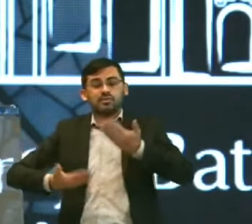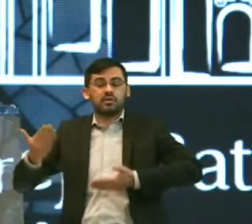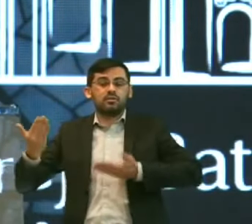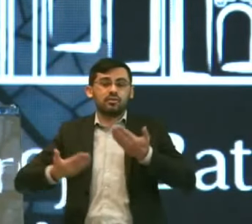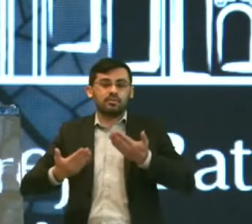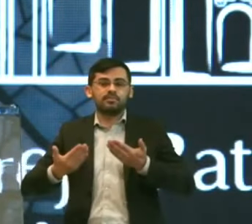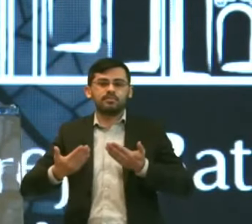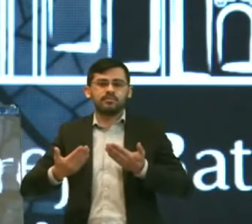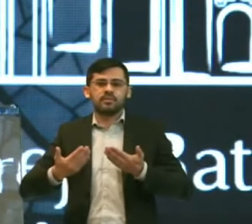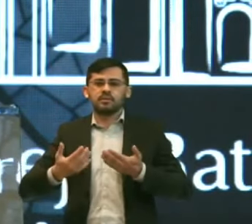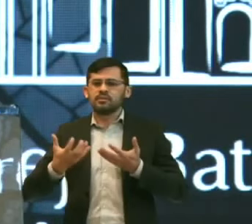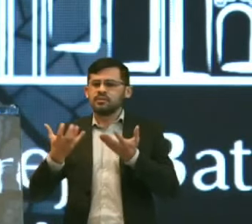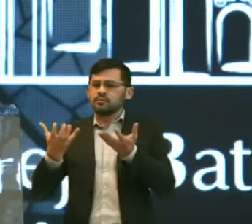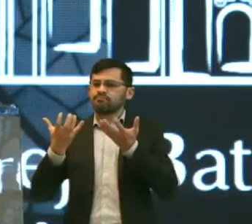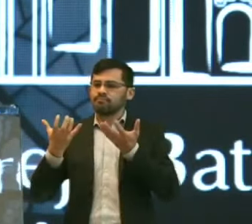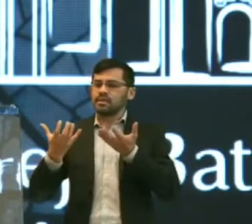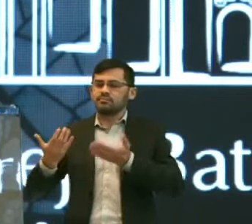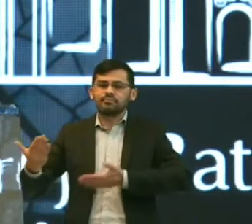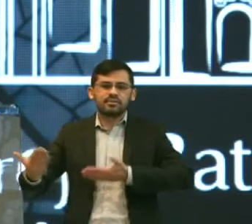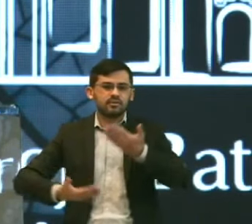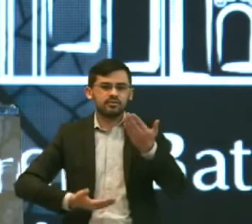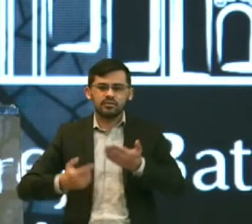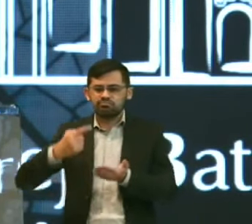Gente boa Que queira servir